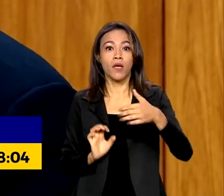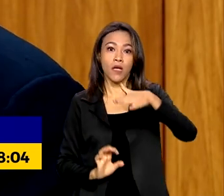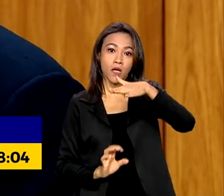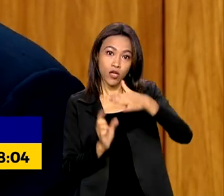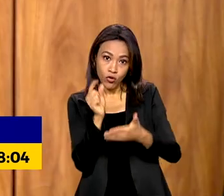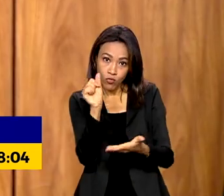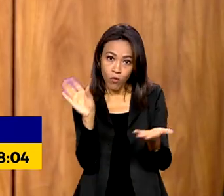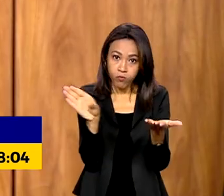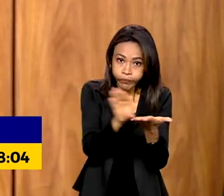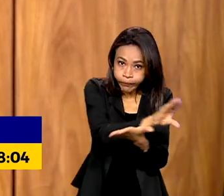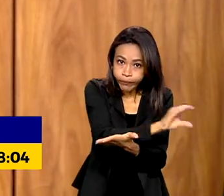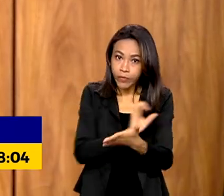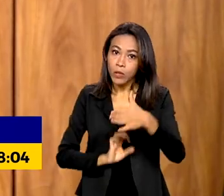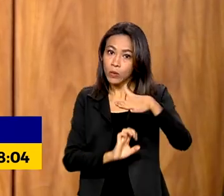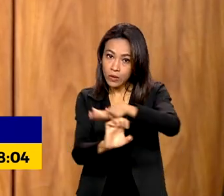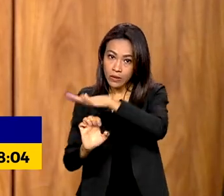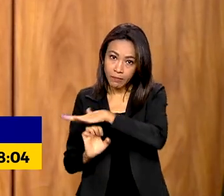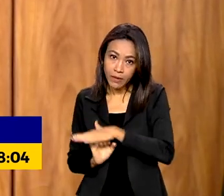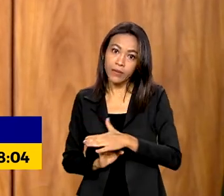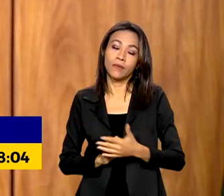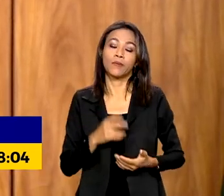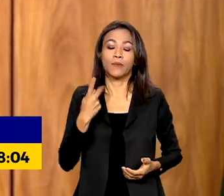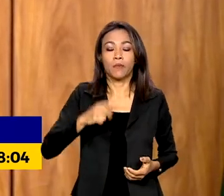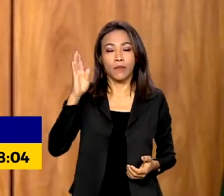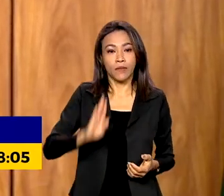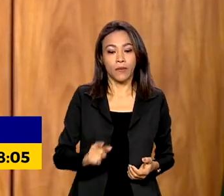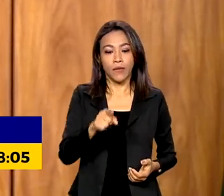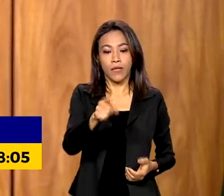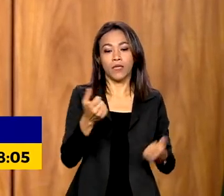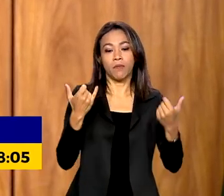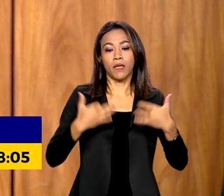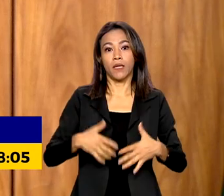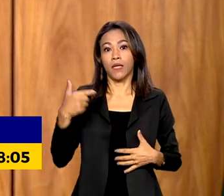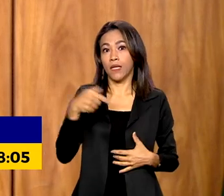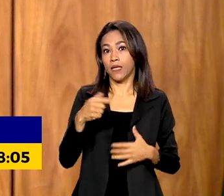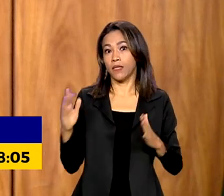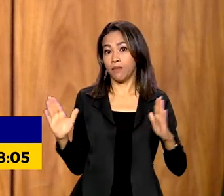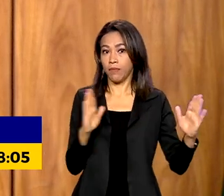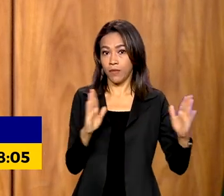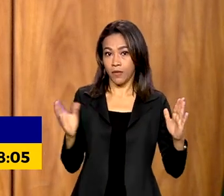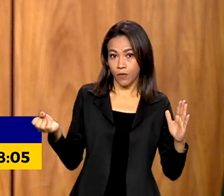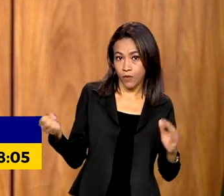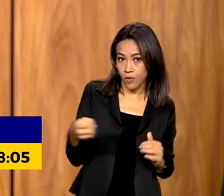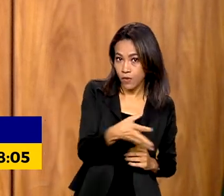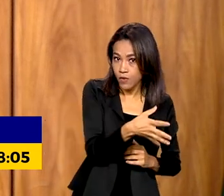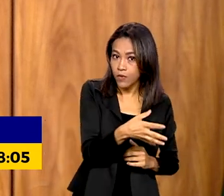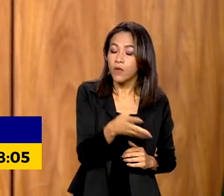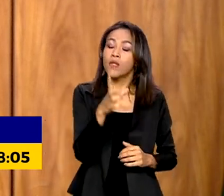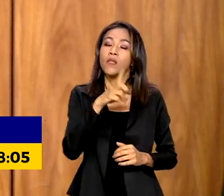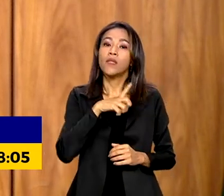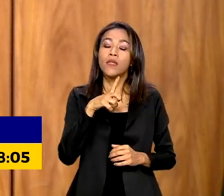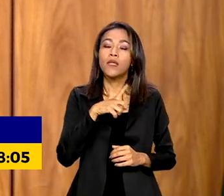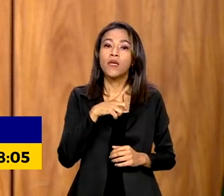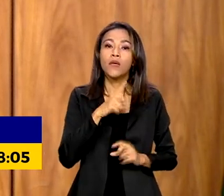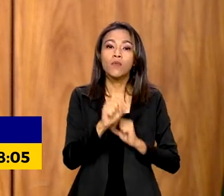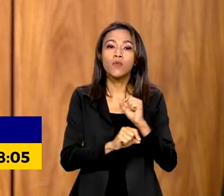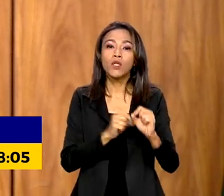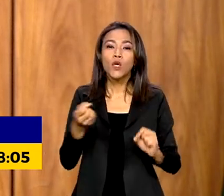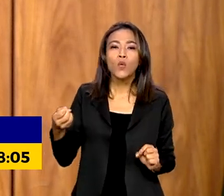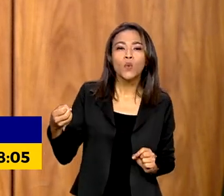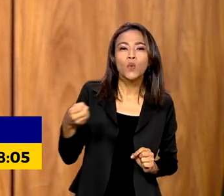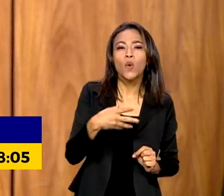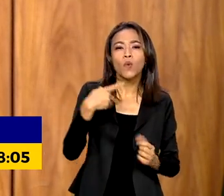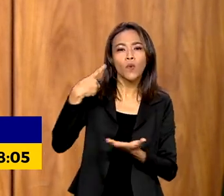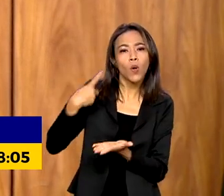brasileiros. Nessa nova época, temos frente a nós a construção de um novo mapa